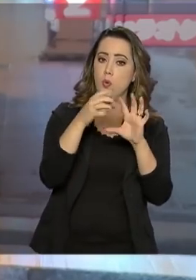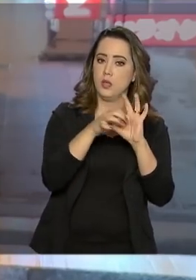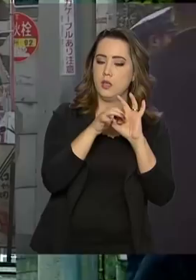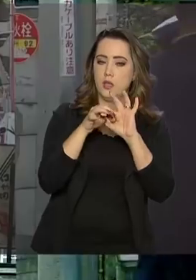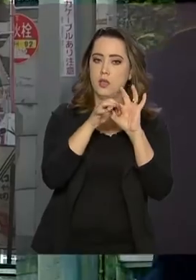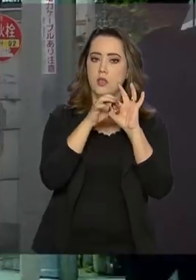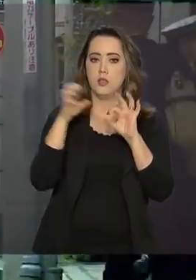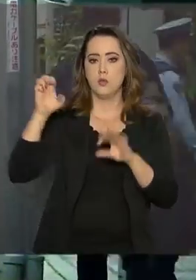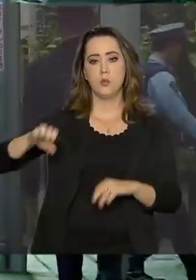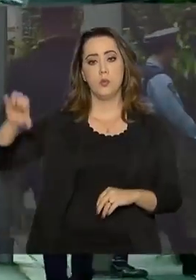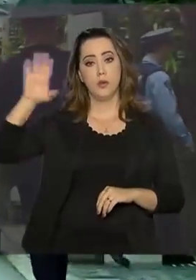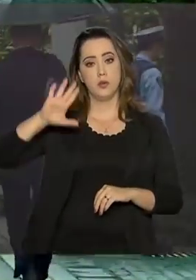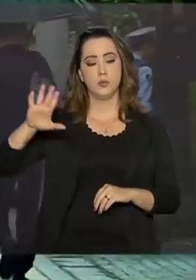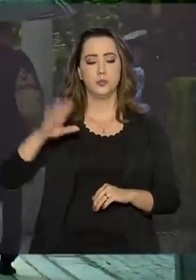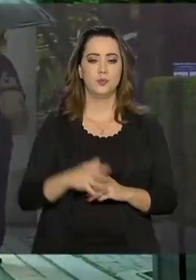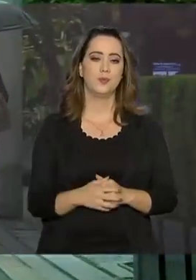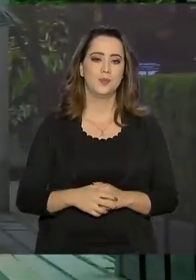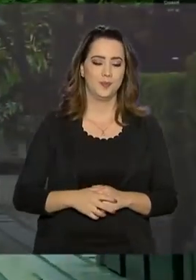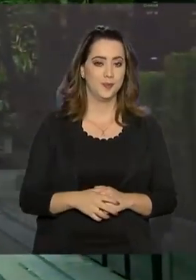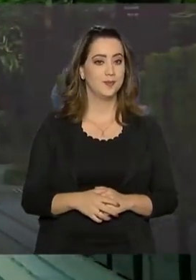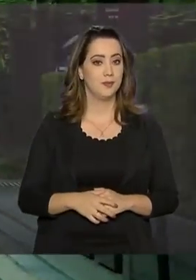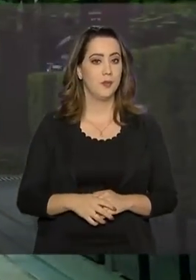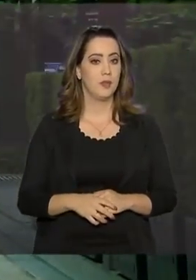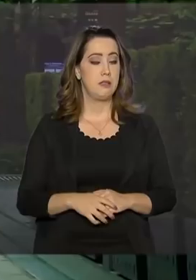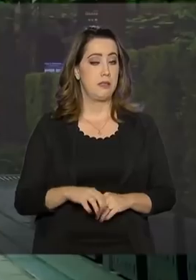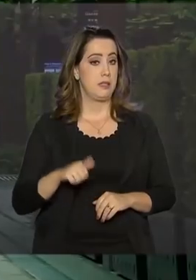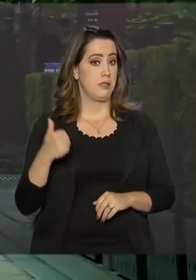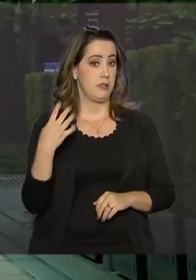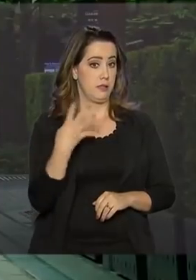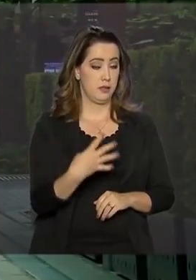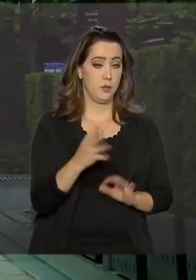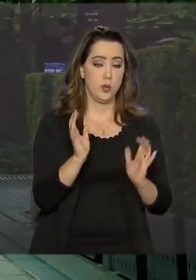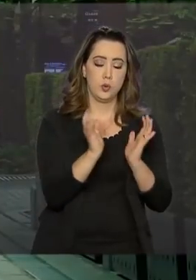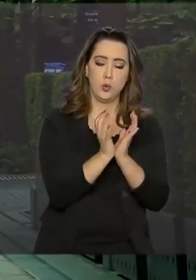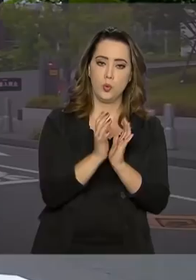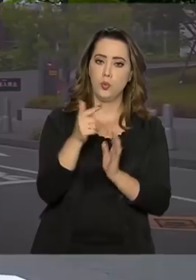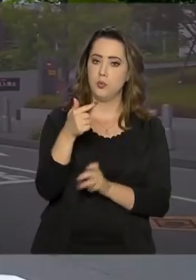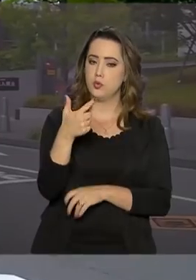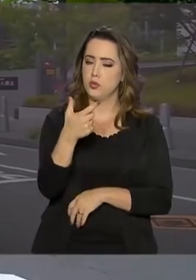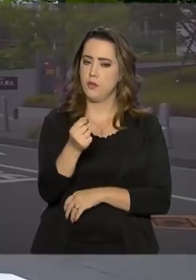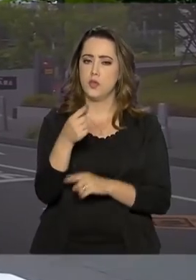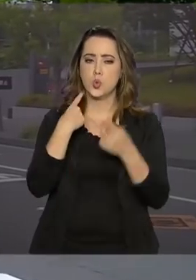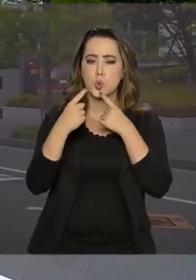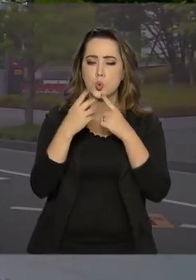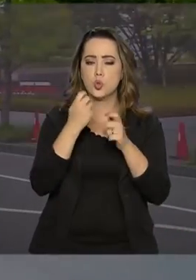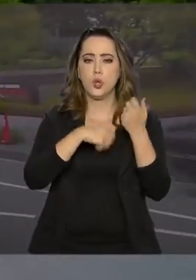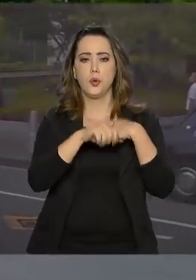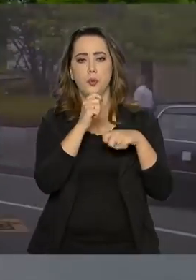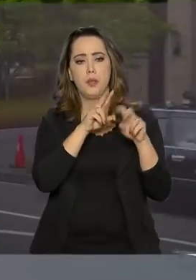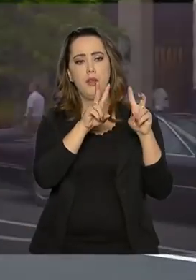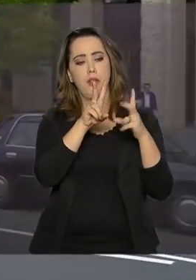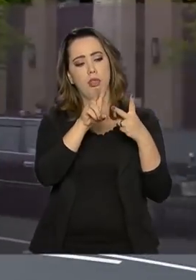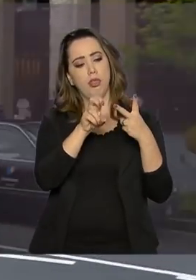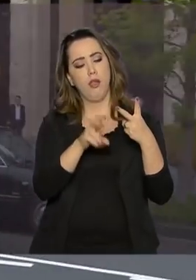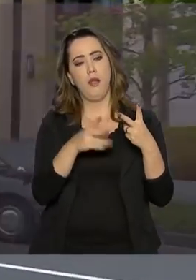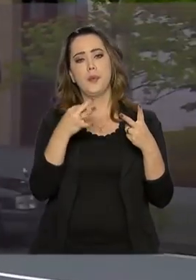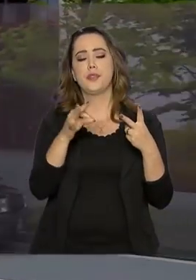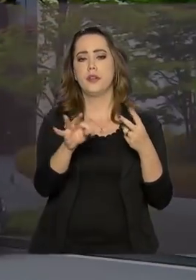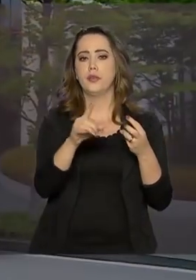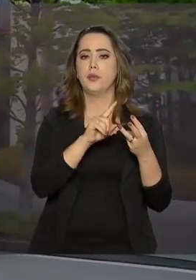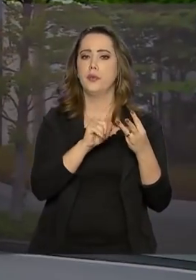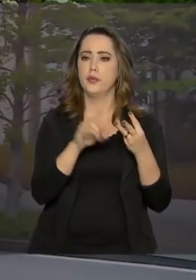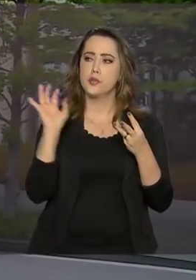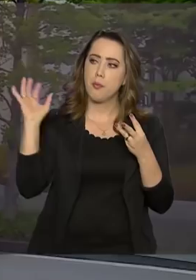Europeia. Esta 14ª cúpula do G20 discute, além de economia, temas como tecnologia